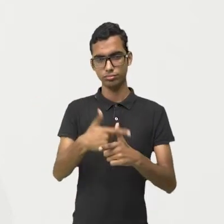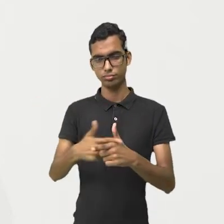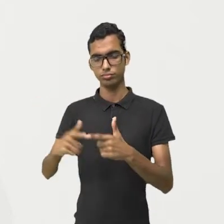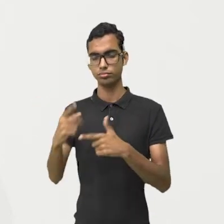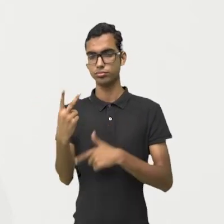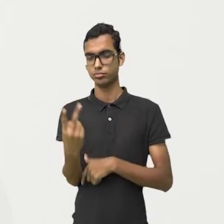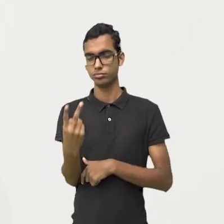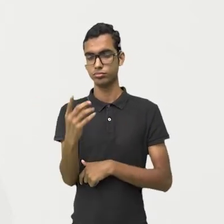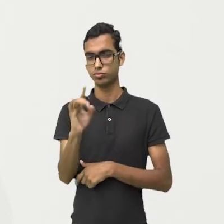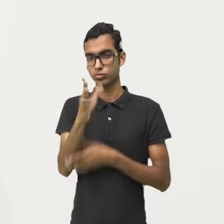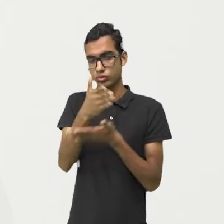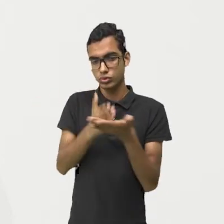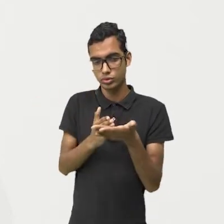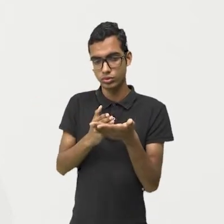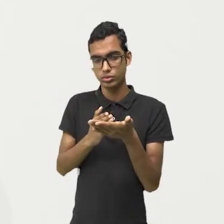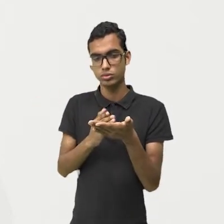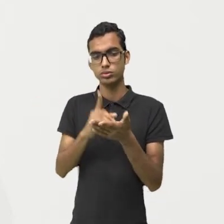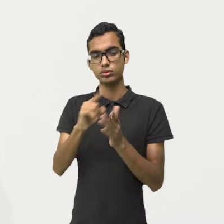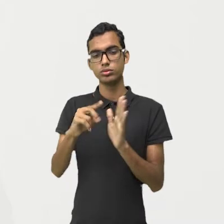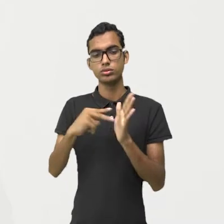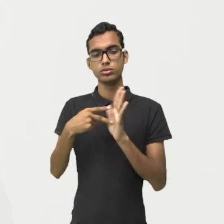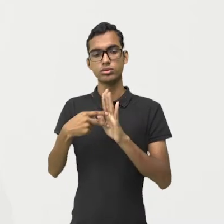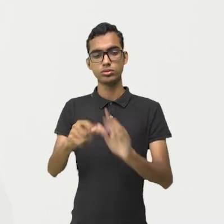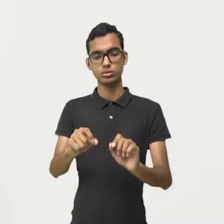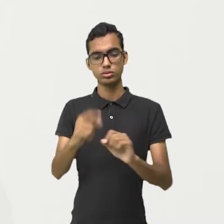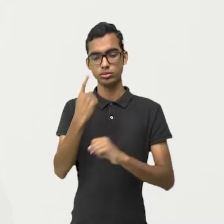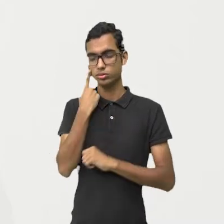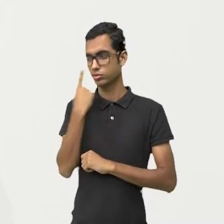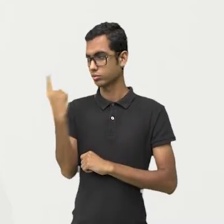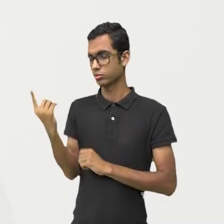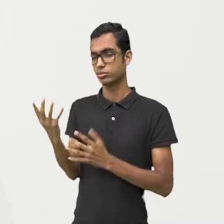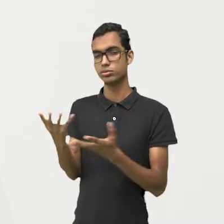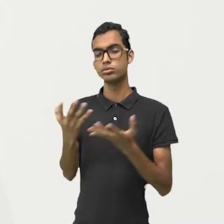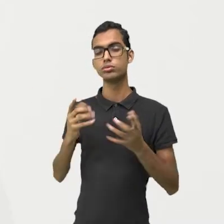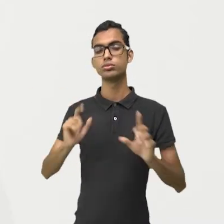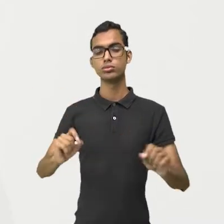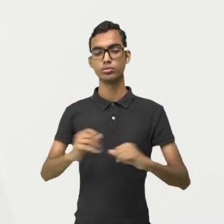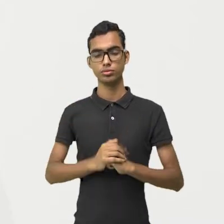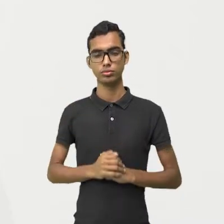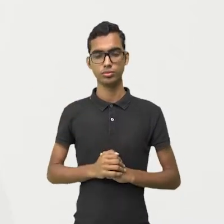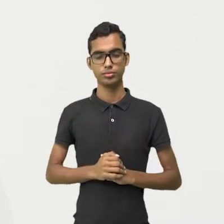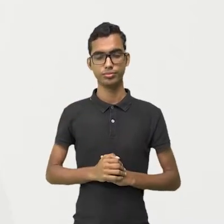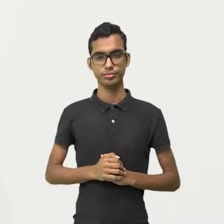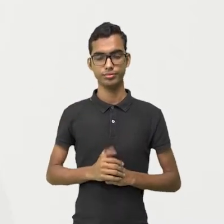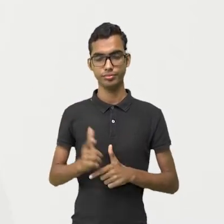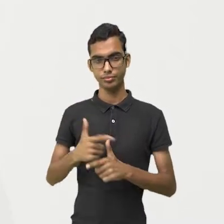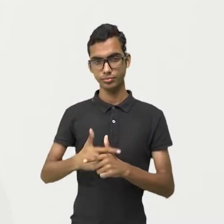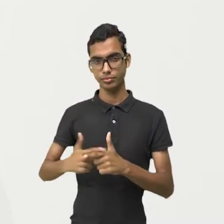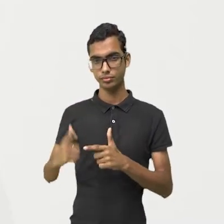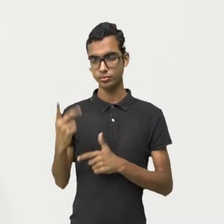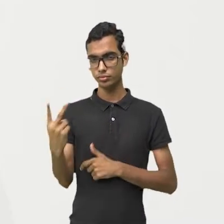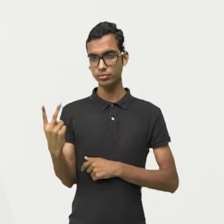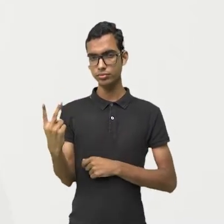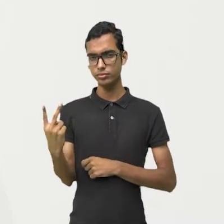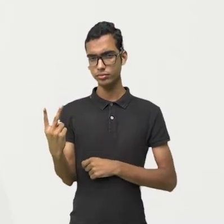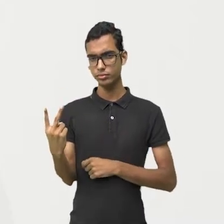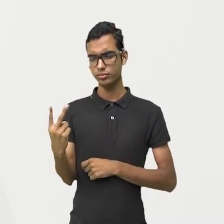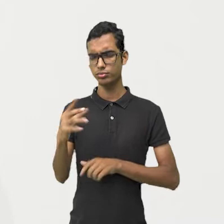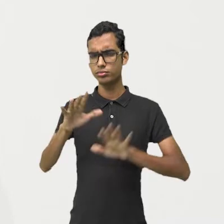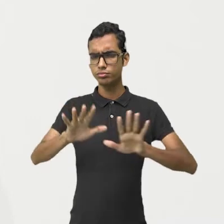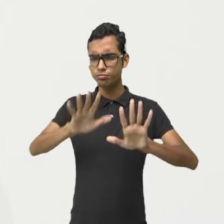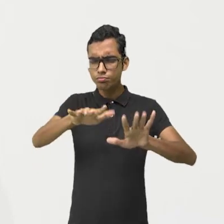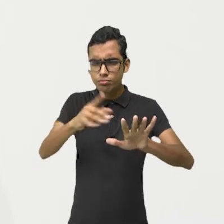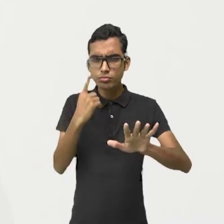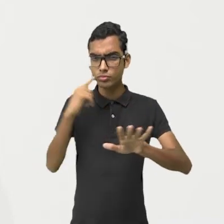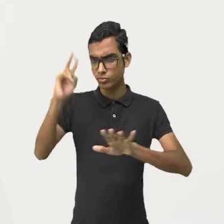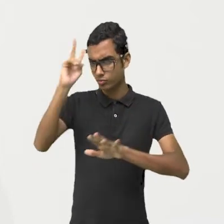por quanto? Já que eu quero a metade. Eu quero, exatamente, dividir por 2. Mas, pessoal,